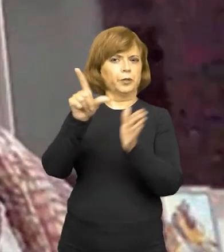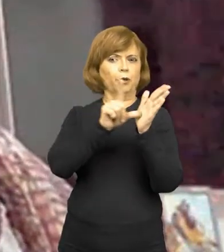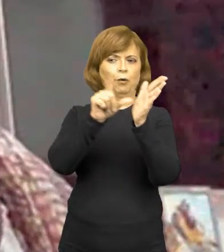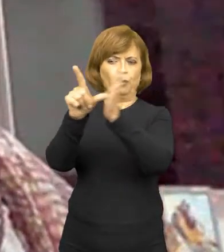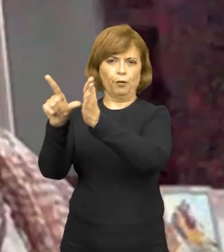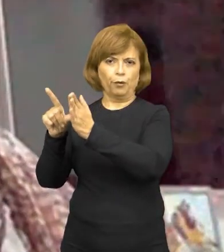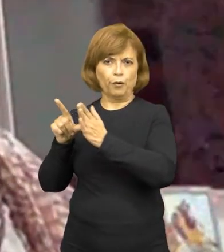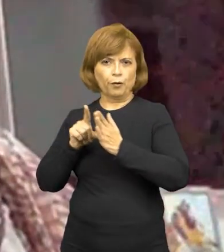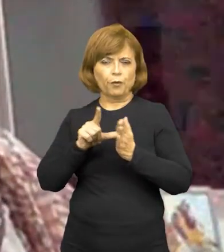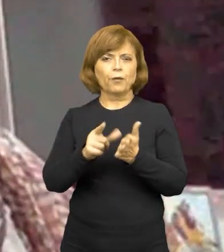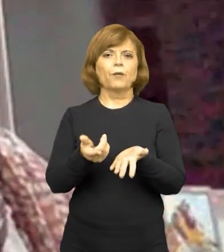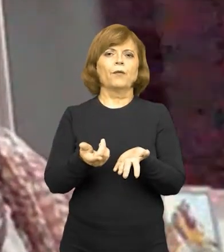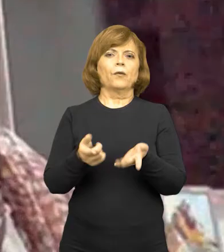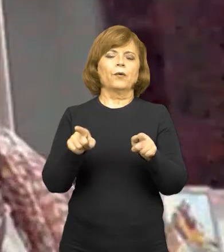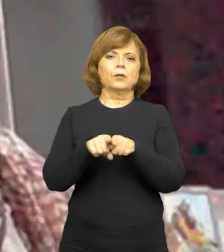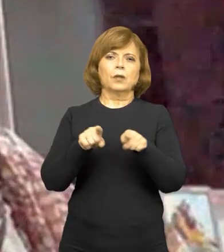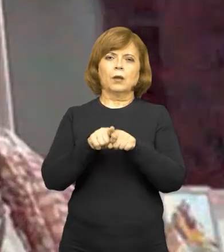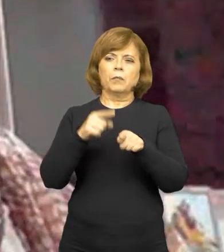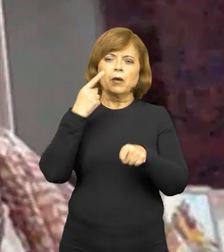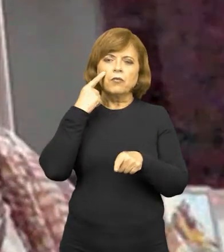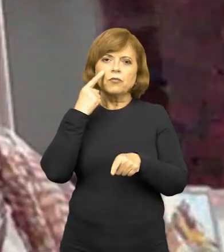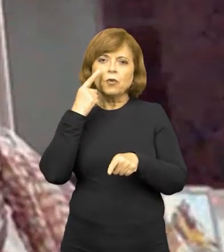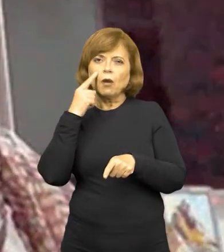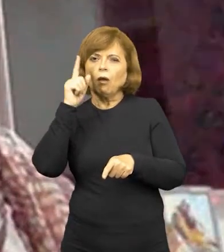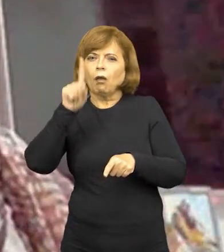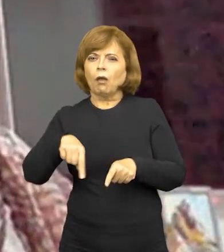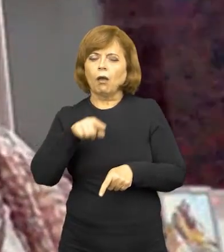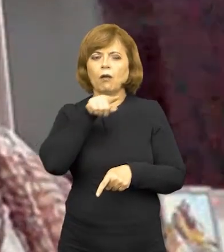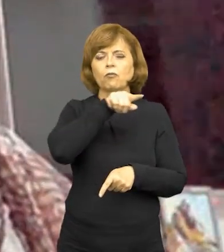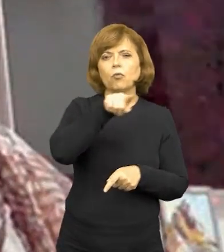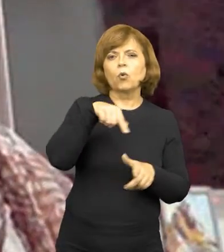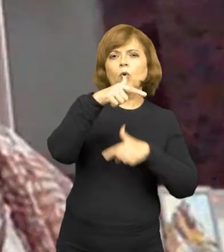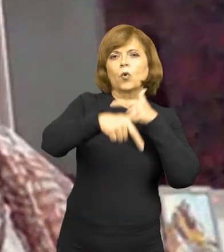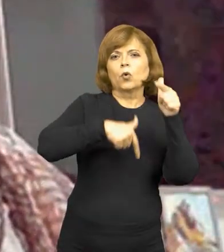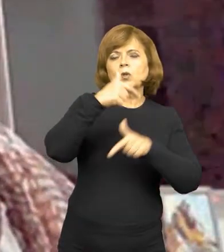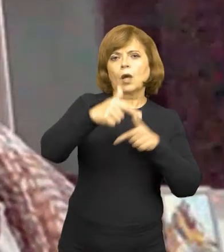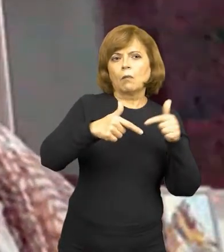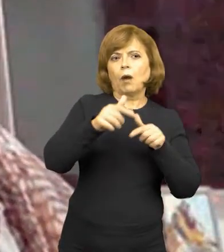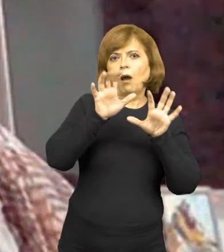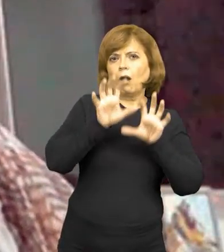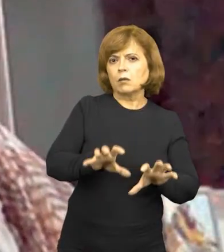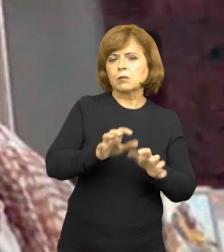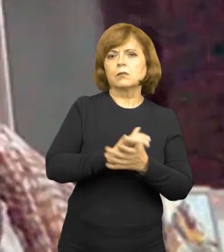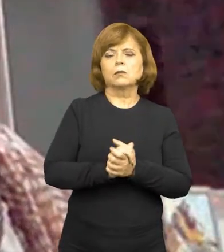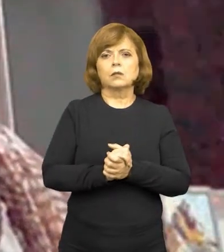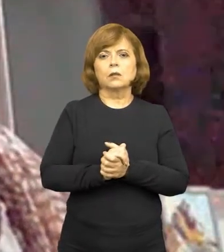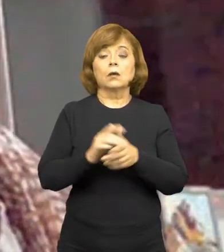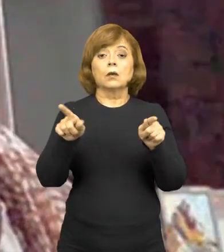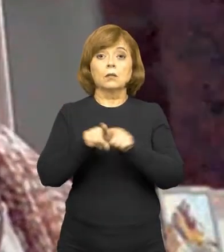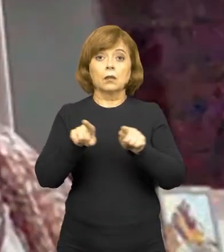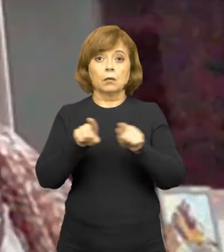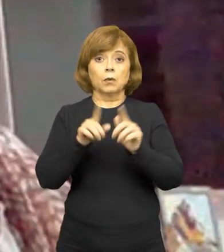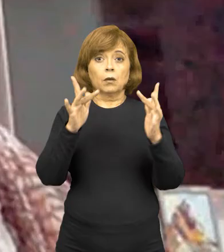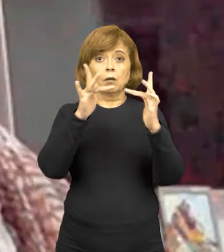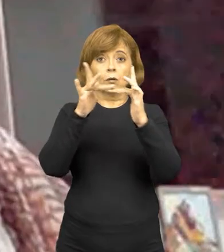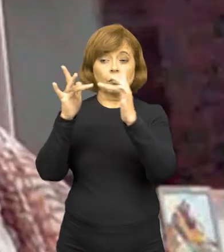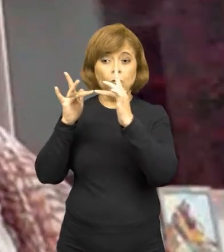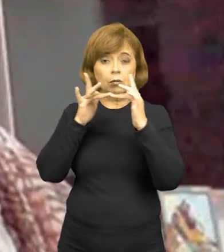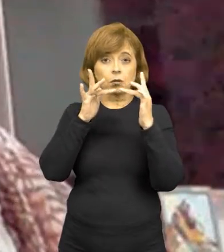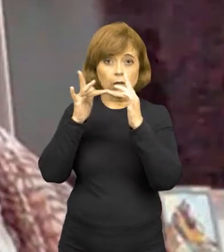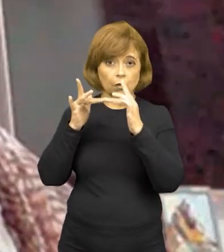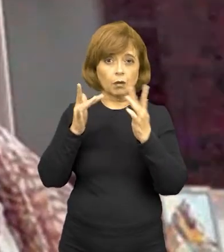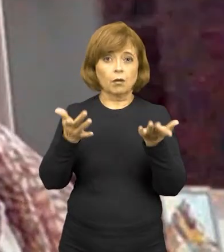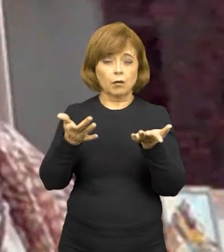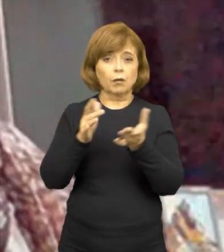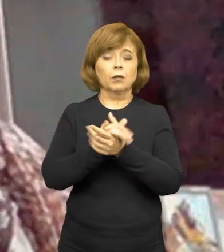óticas, verificação de se elas realmente atuavam dessa forma, inclusive contato com